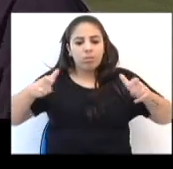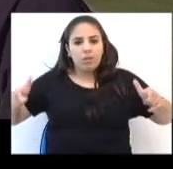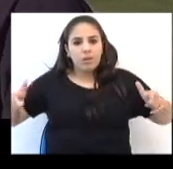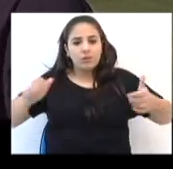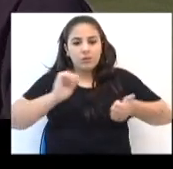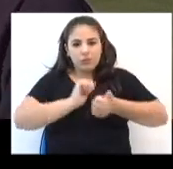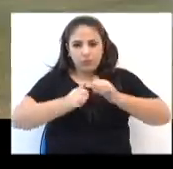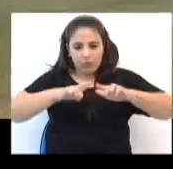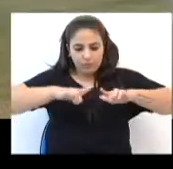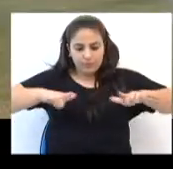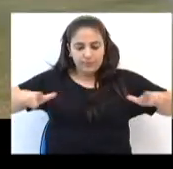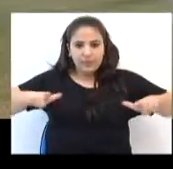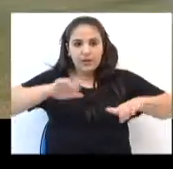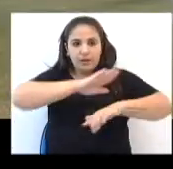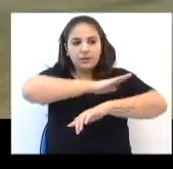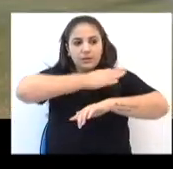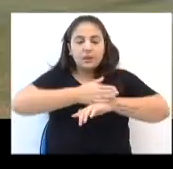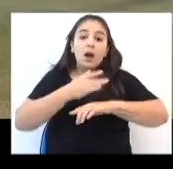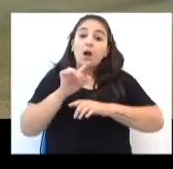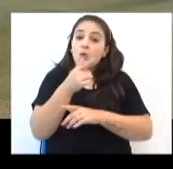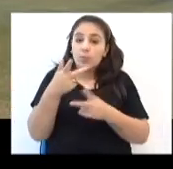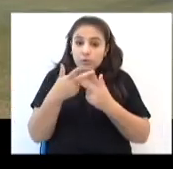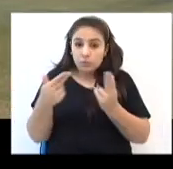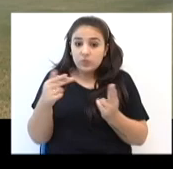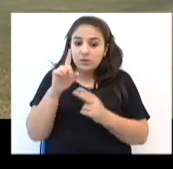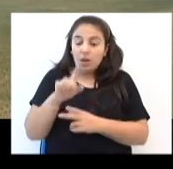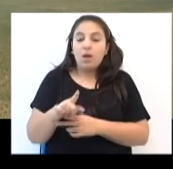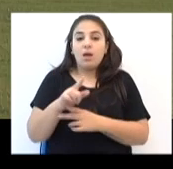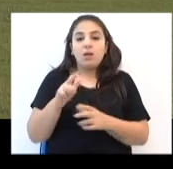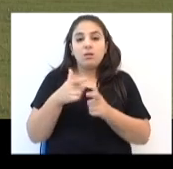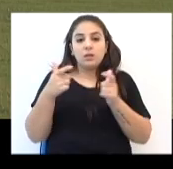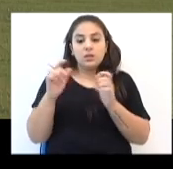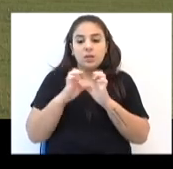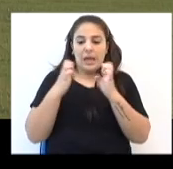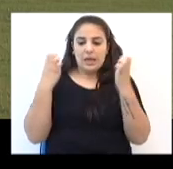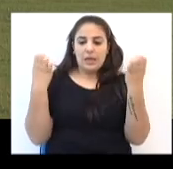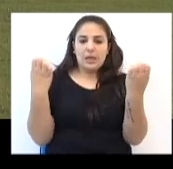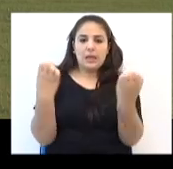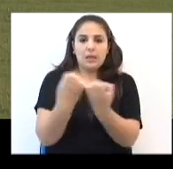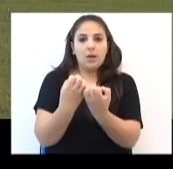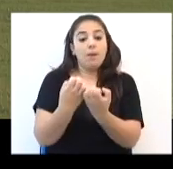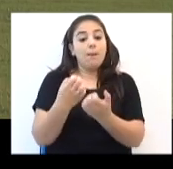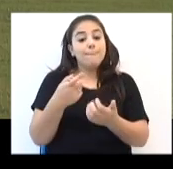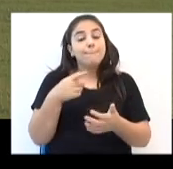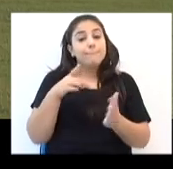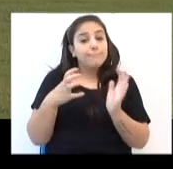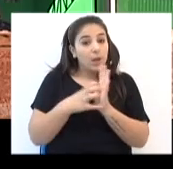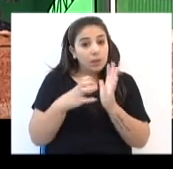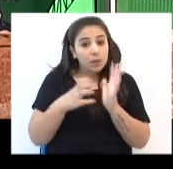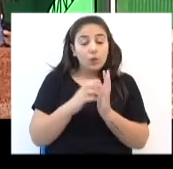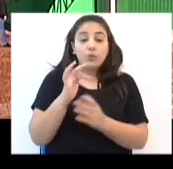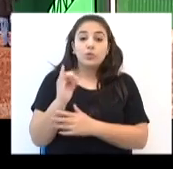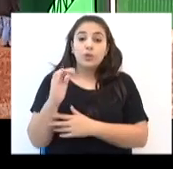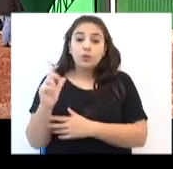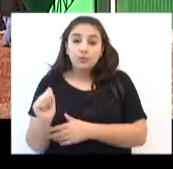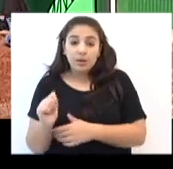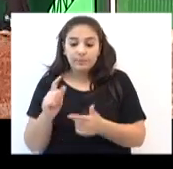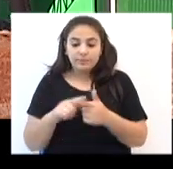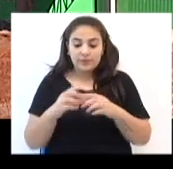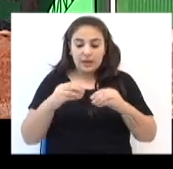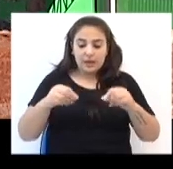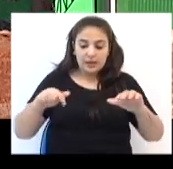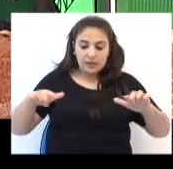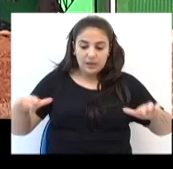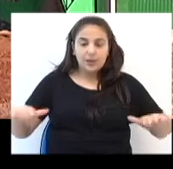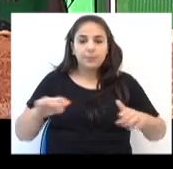arenas, mas algumas coisas são iguais, não tem como diferenciar. O tamanho do gramado é padrão FIFA, o acesso dos vestiários é